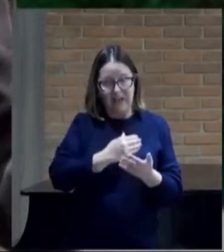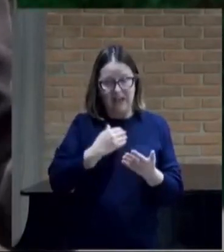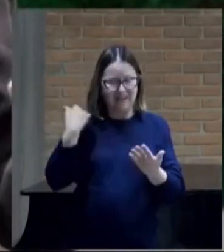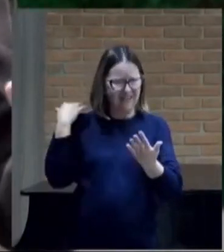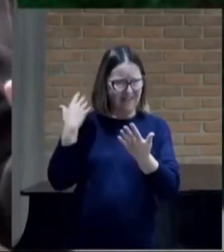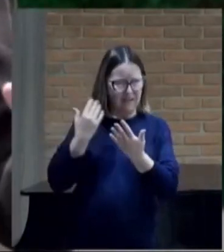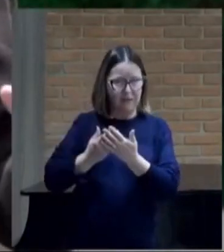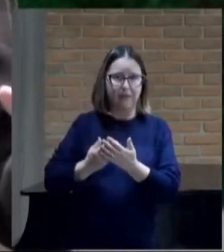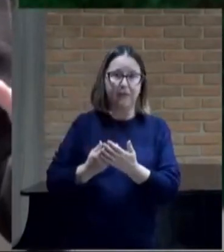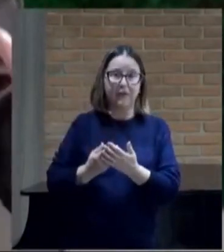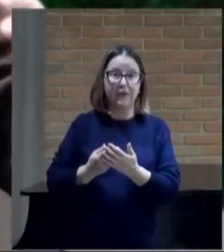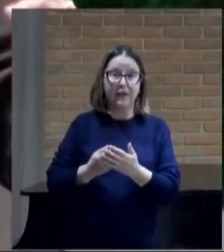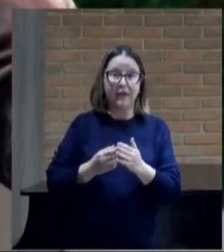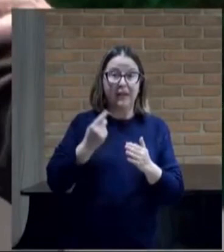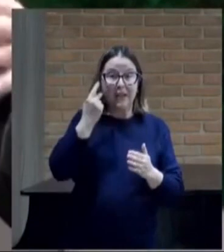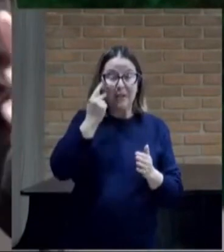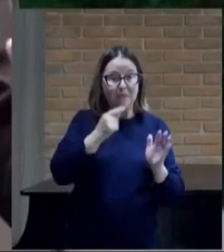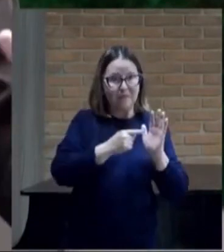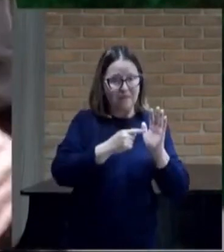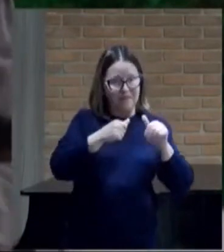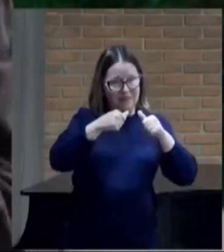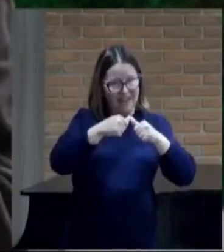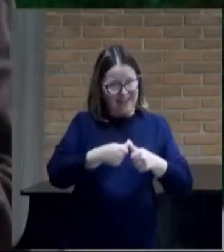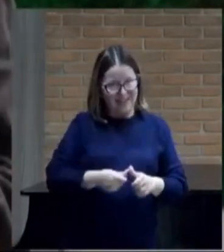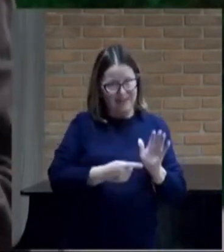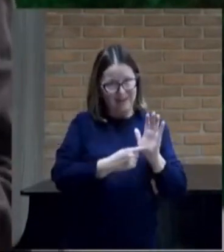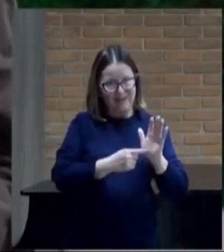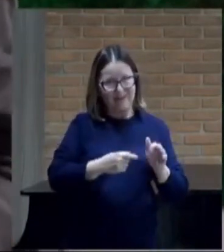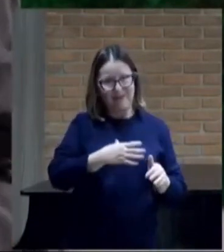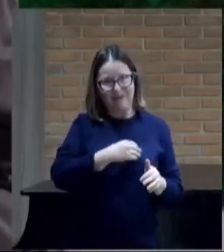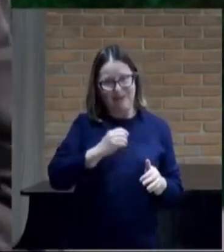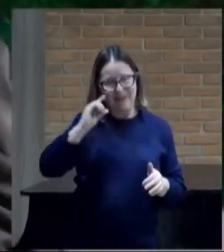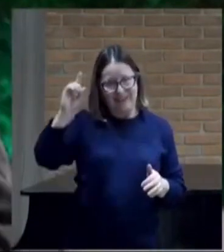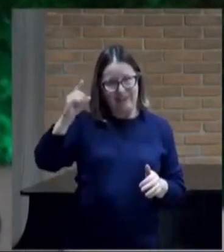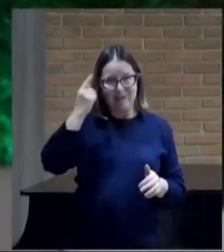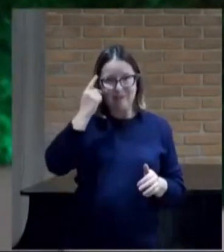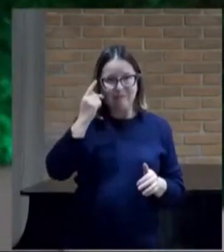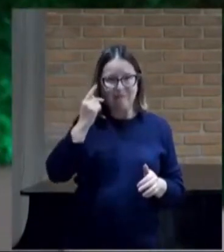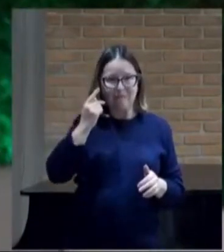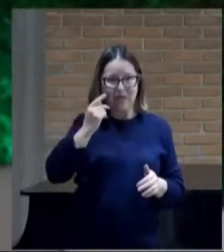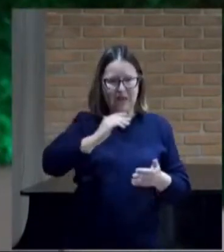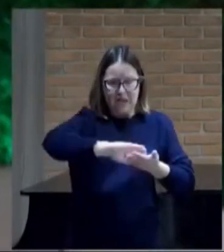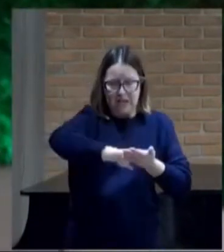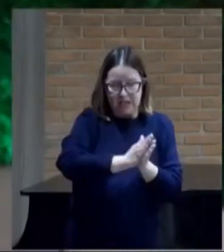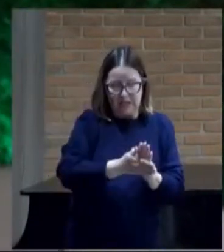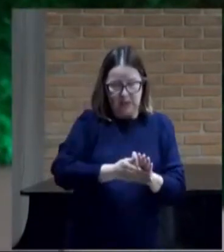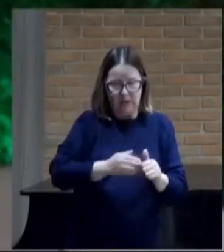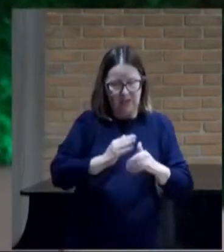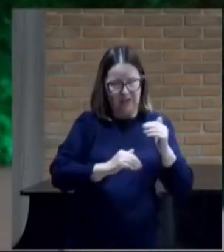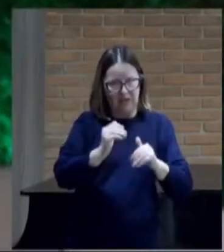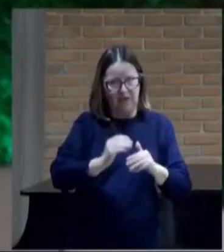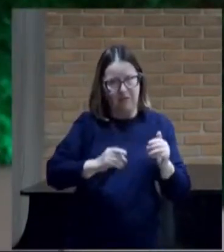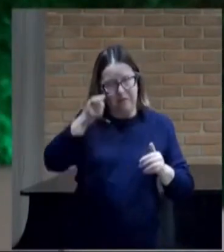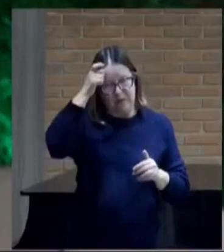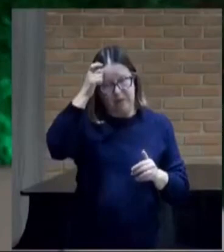diabo Para destruir as obras do diabo Uma senhora que estava lá Muito